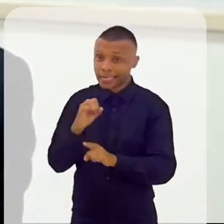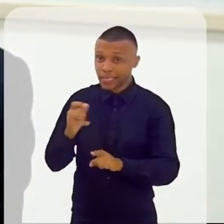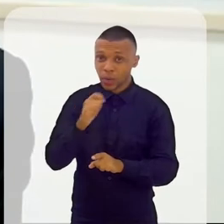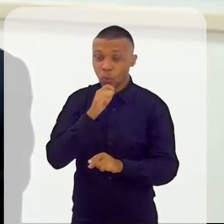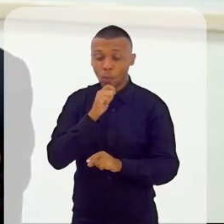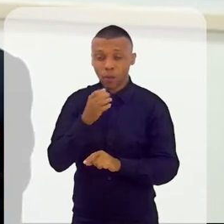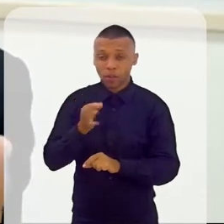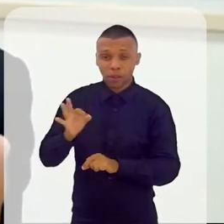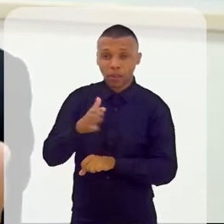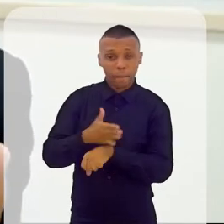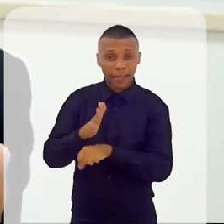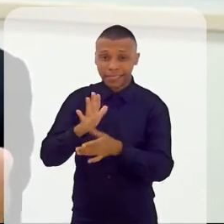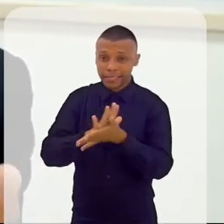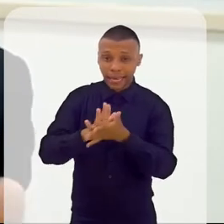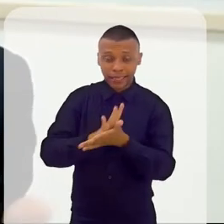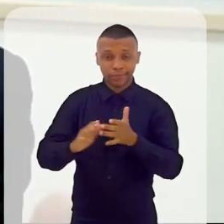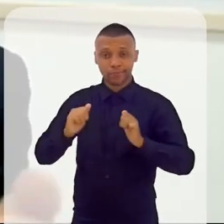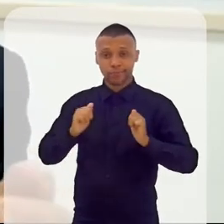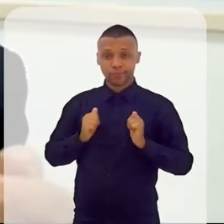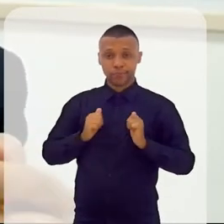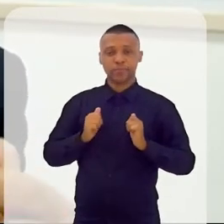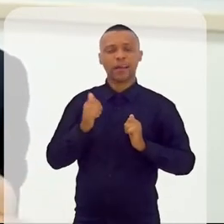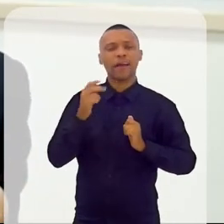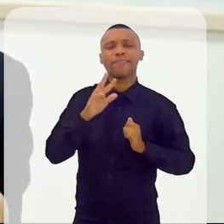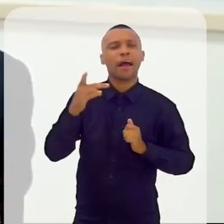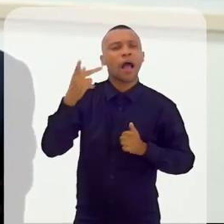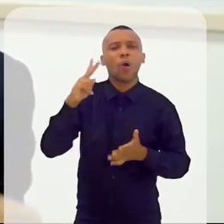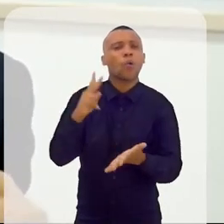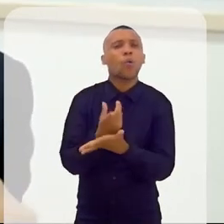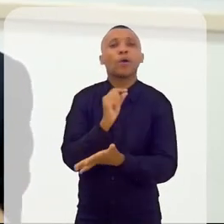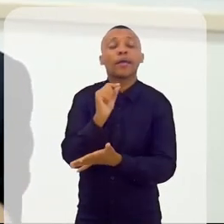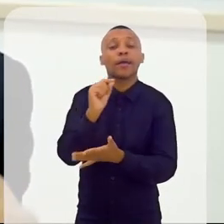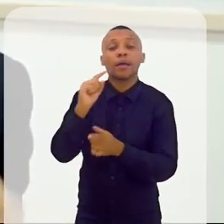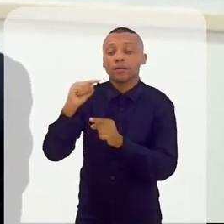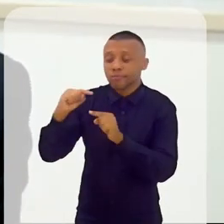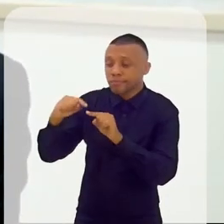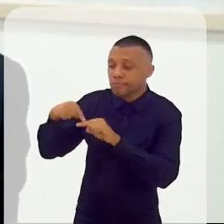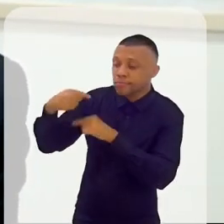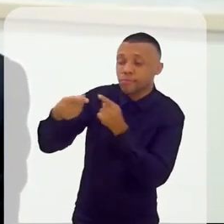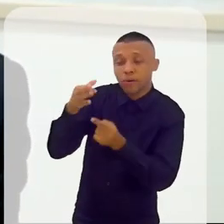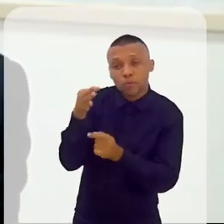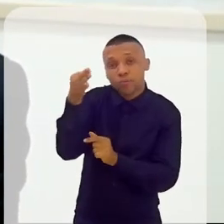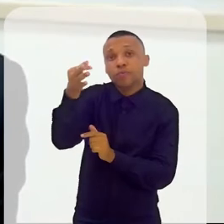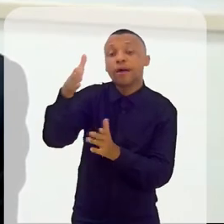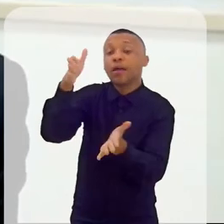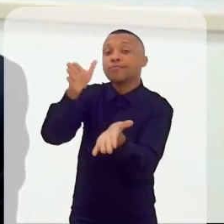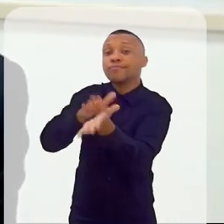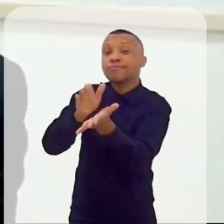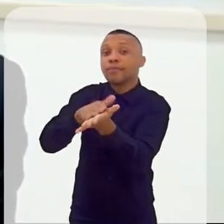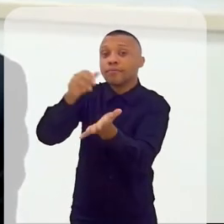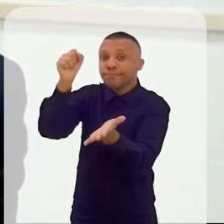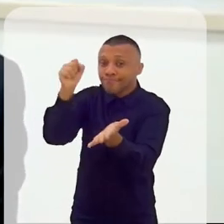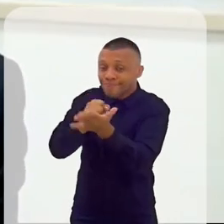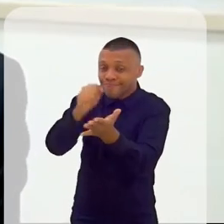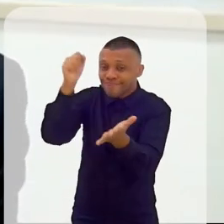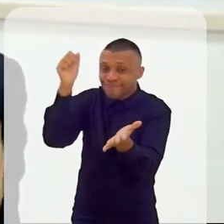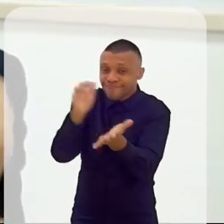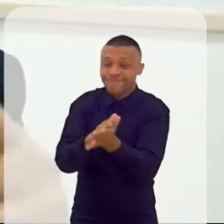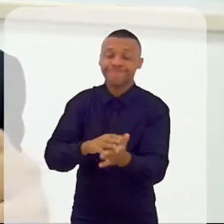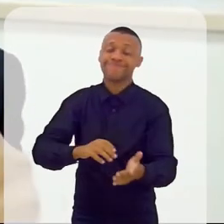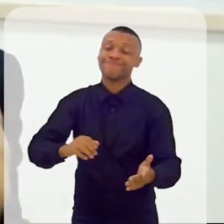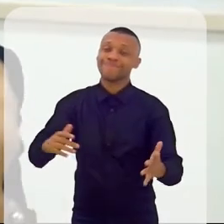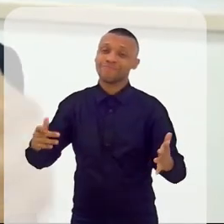nós não colocarmos, sabe o que vai acontecer? Os nossos descendentes vão cobrar isso, vão cobrar muito caro.